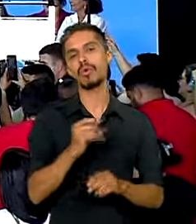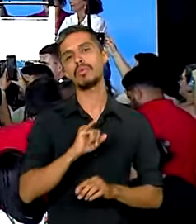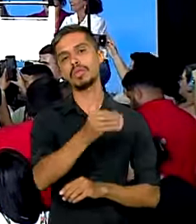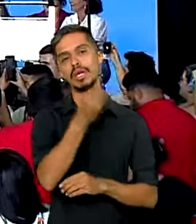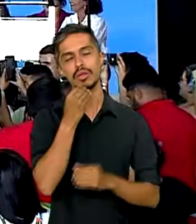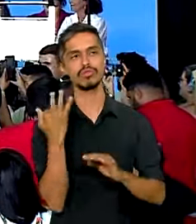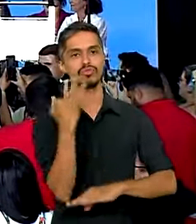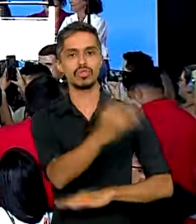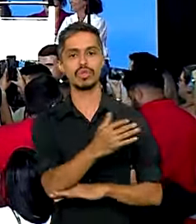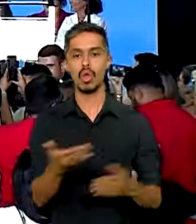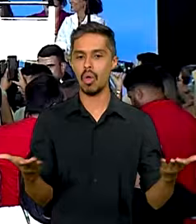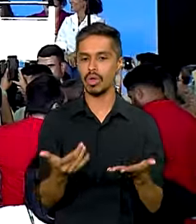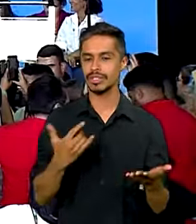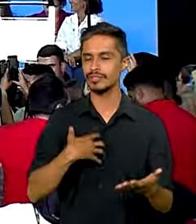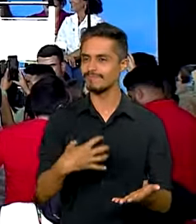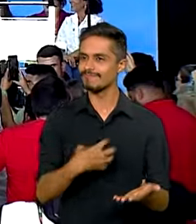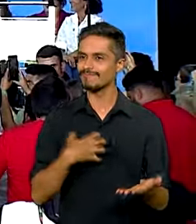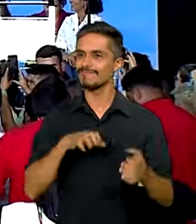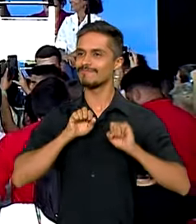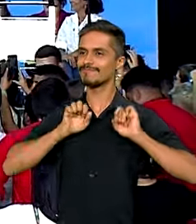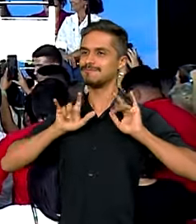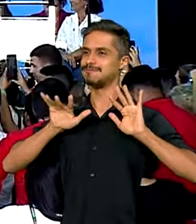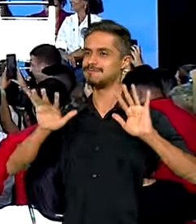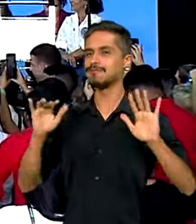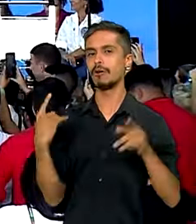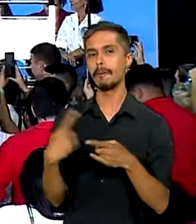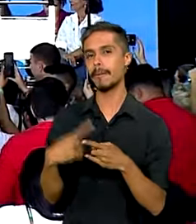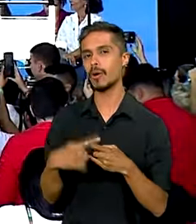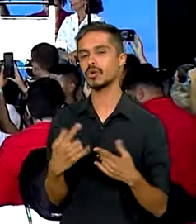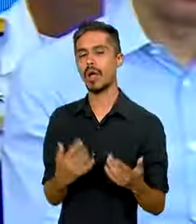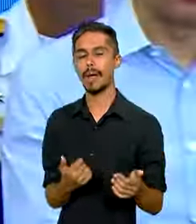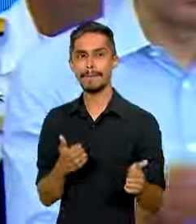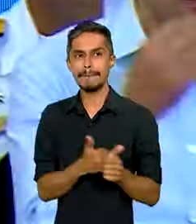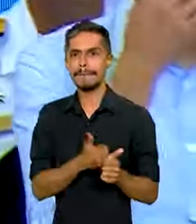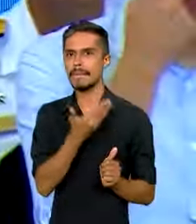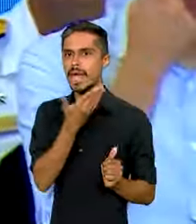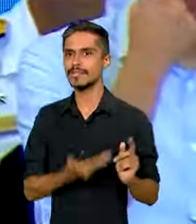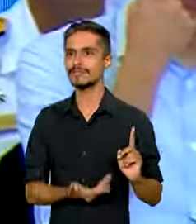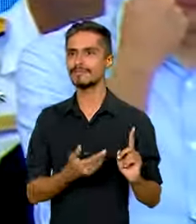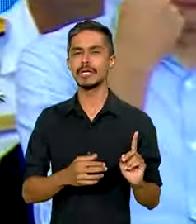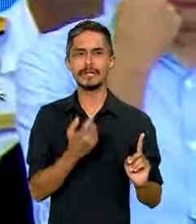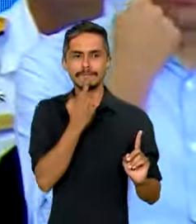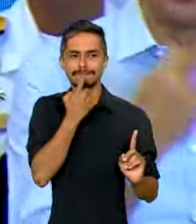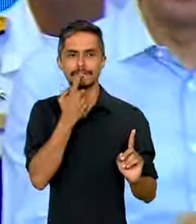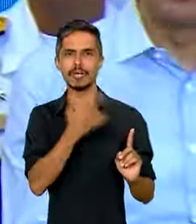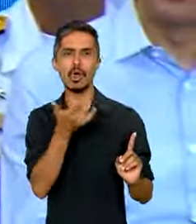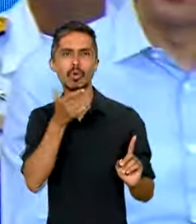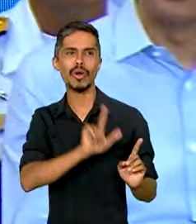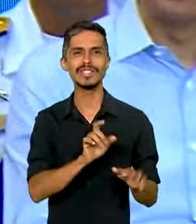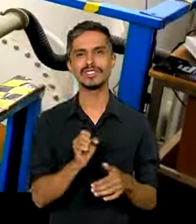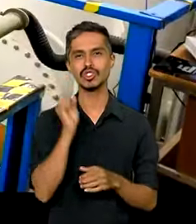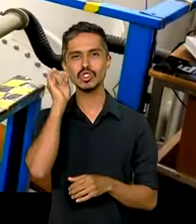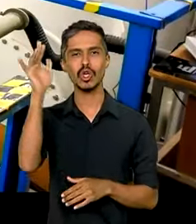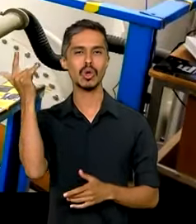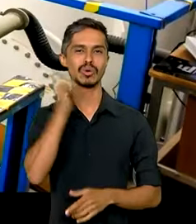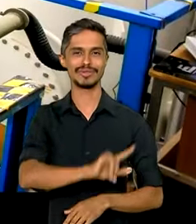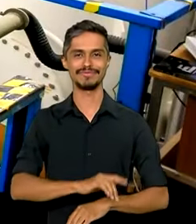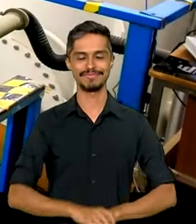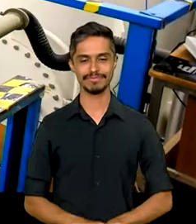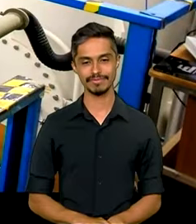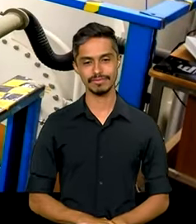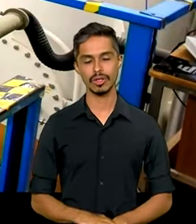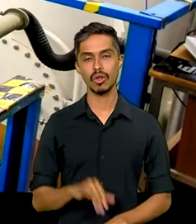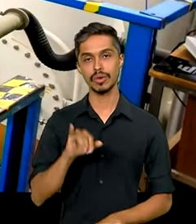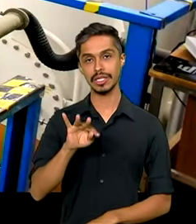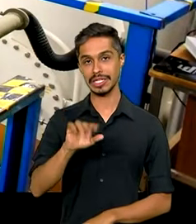Hoje, estou radiante porque estou a poucos metros de distância de conquistar um grande sonho. O ITA